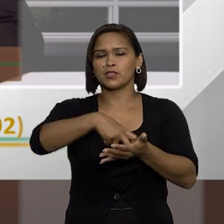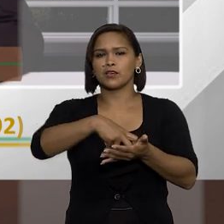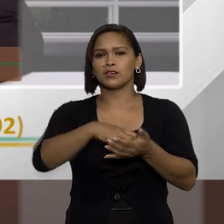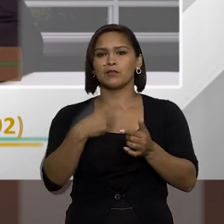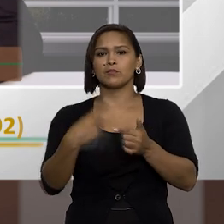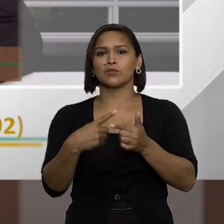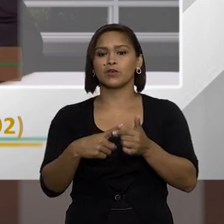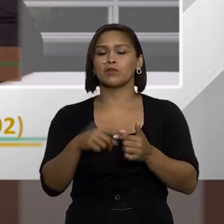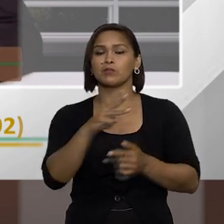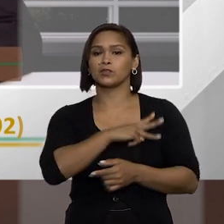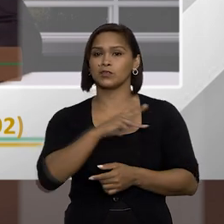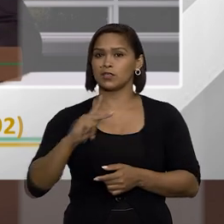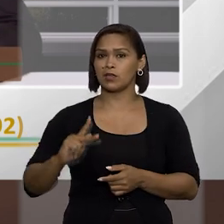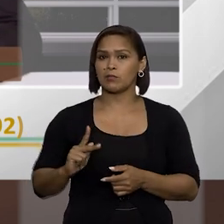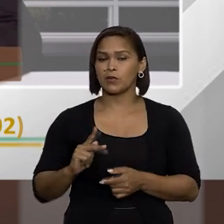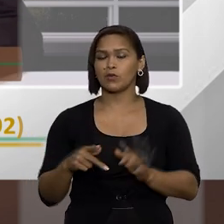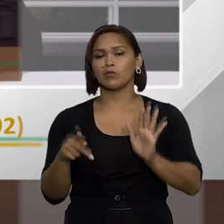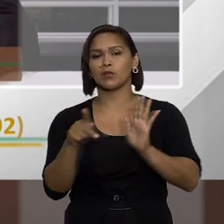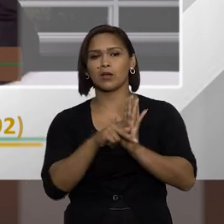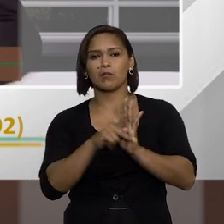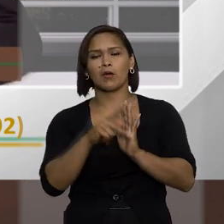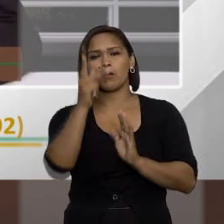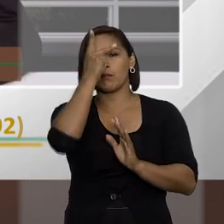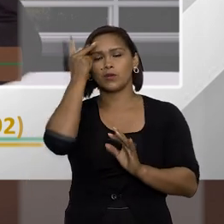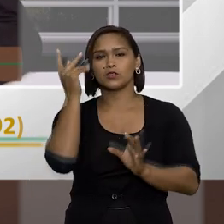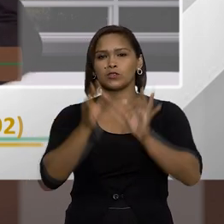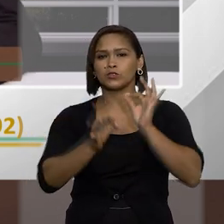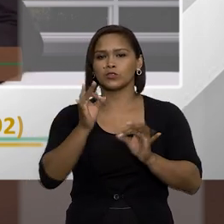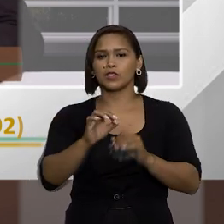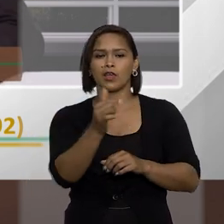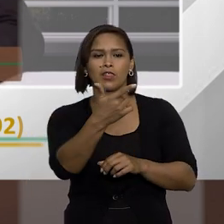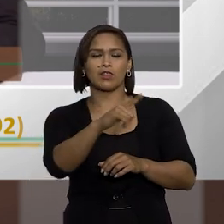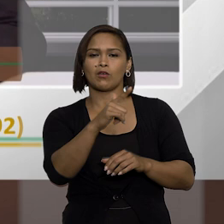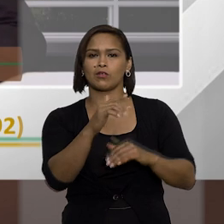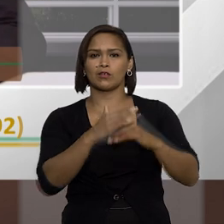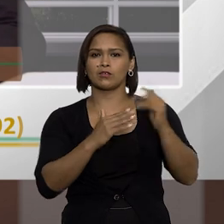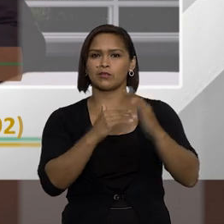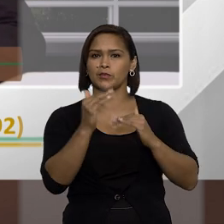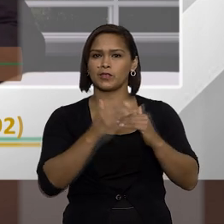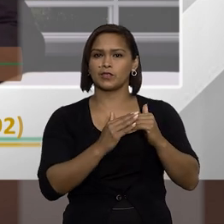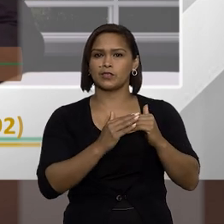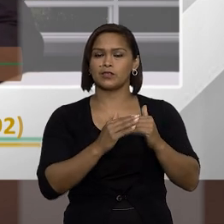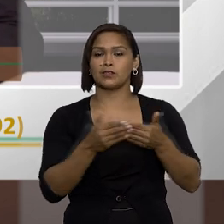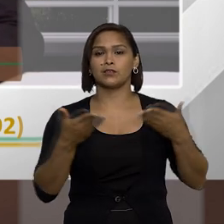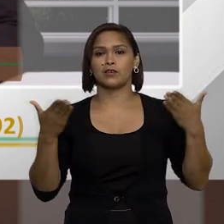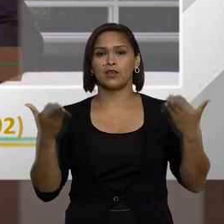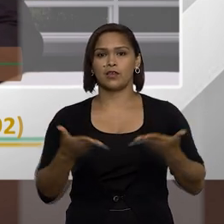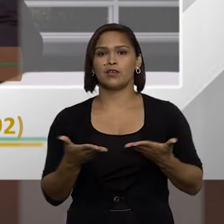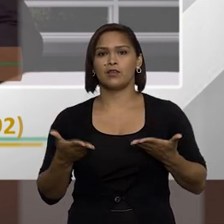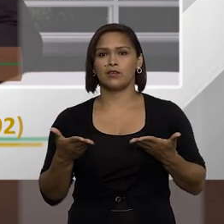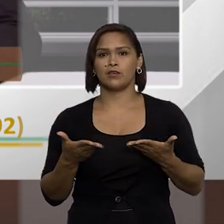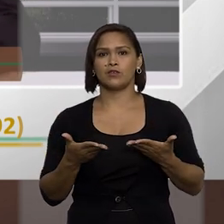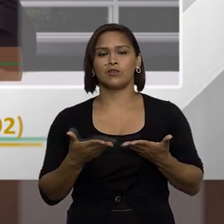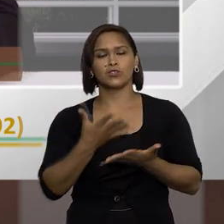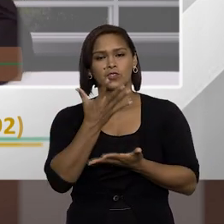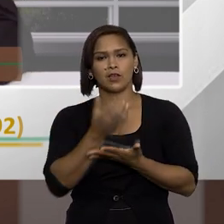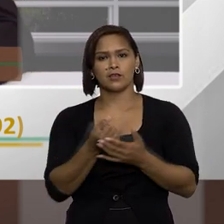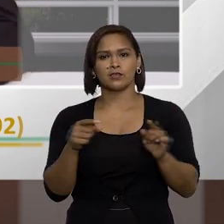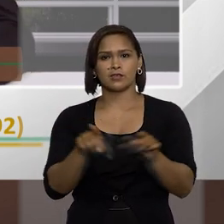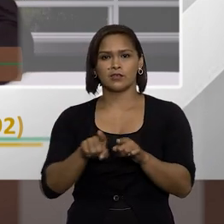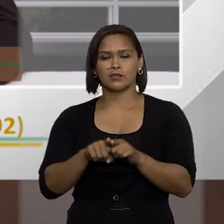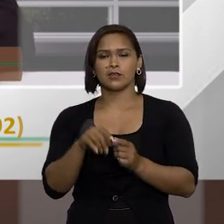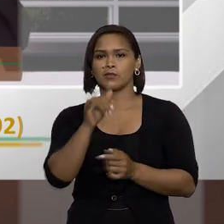no caso o ministério público a própria pessoa jurídica ela não teria essa competência e hoje é